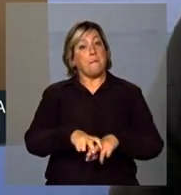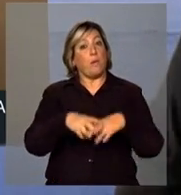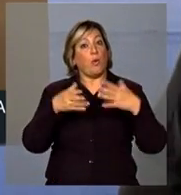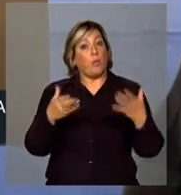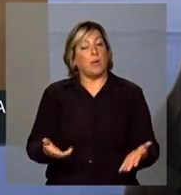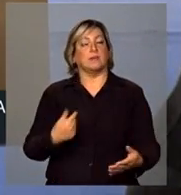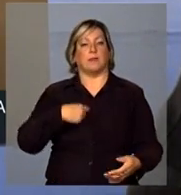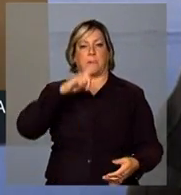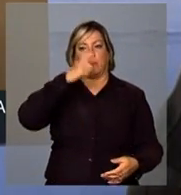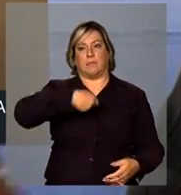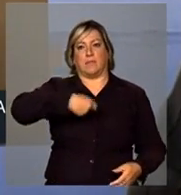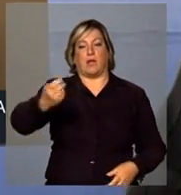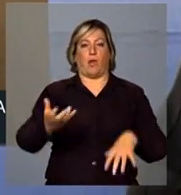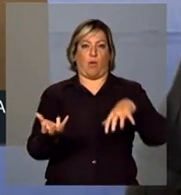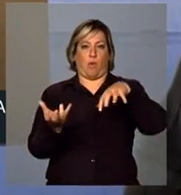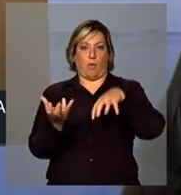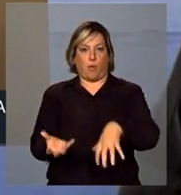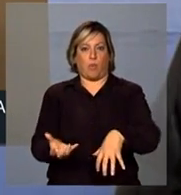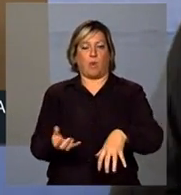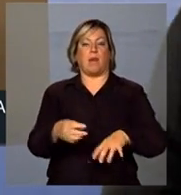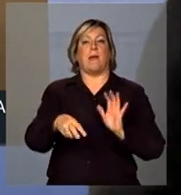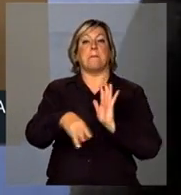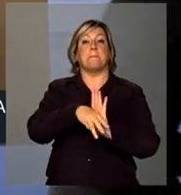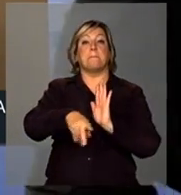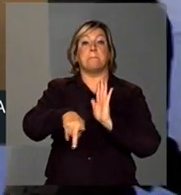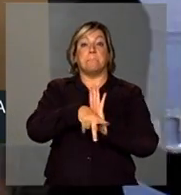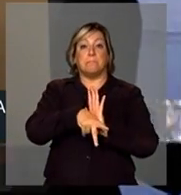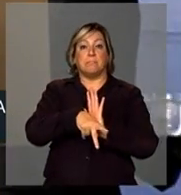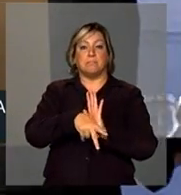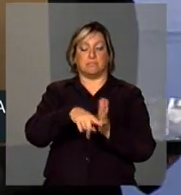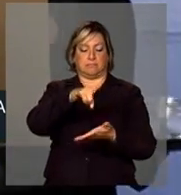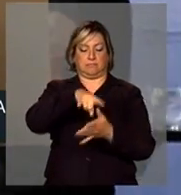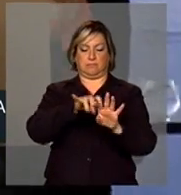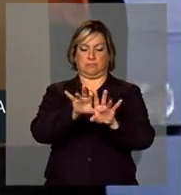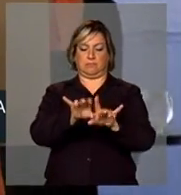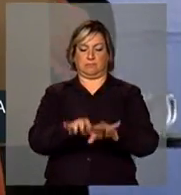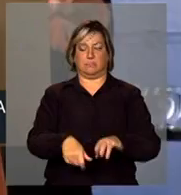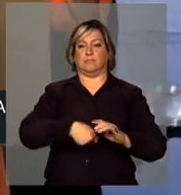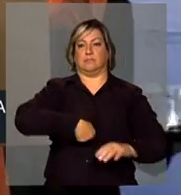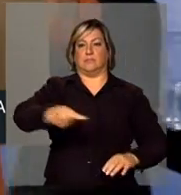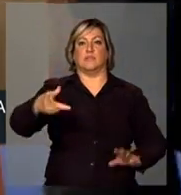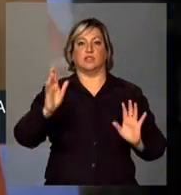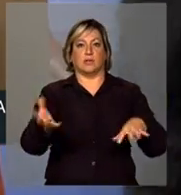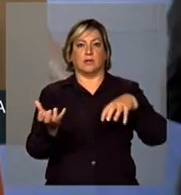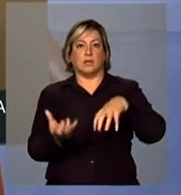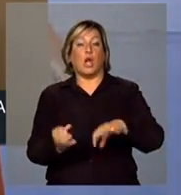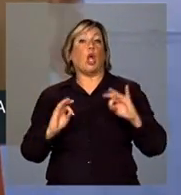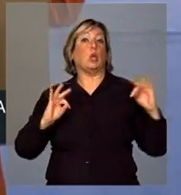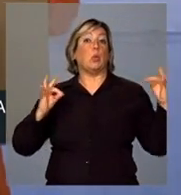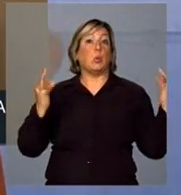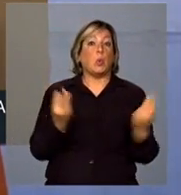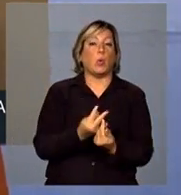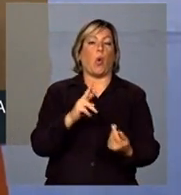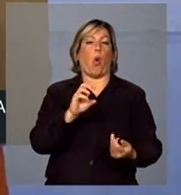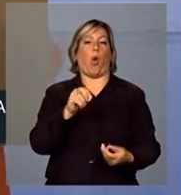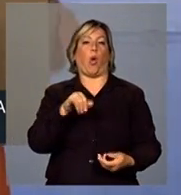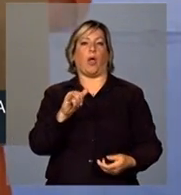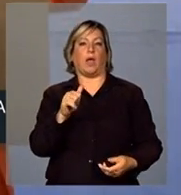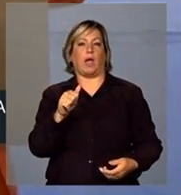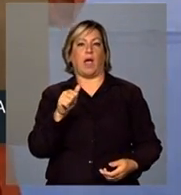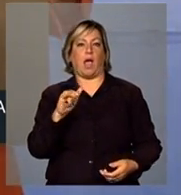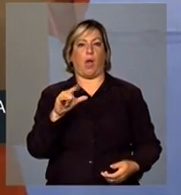para o Congresso Nacional, numa medida provisória, que todos os royalties do petróleo,